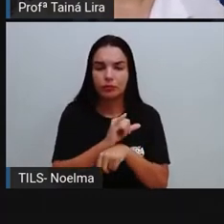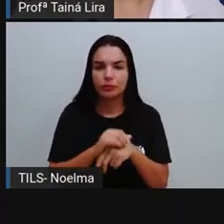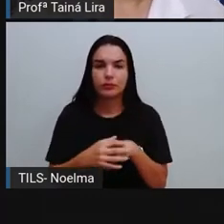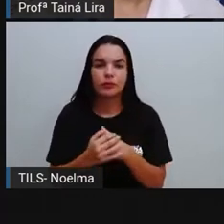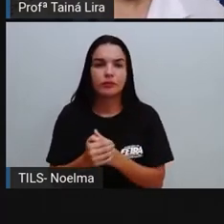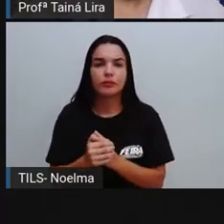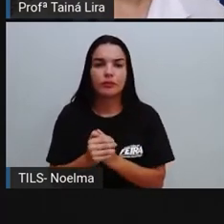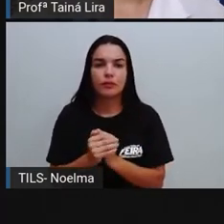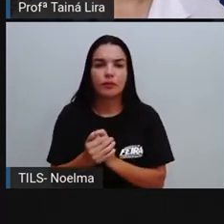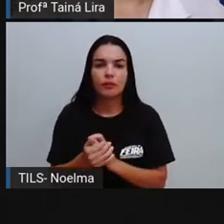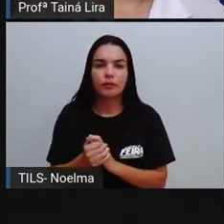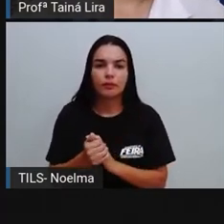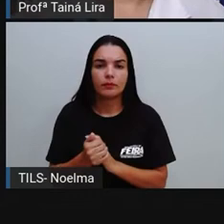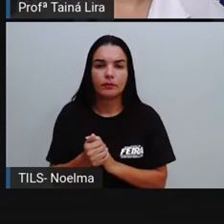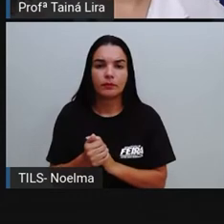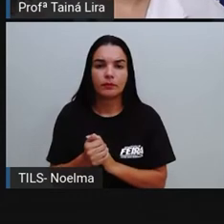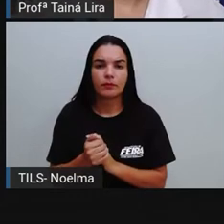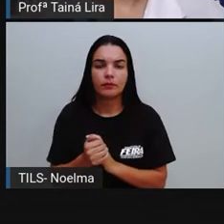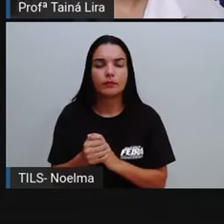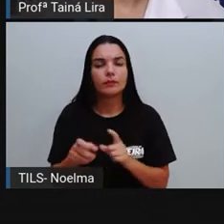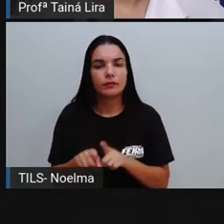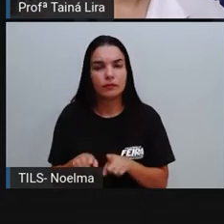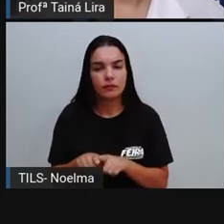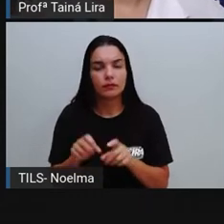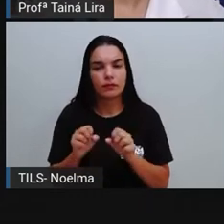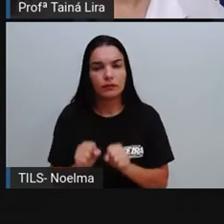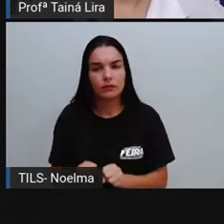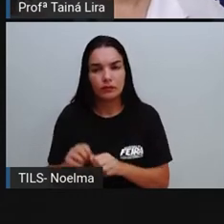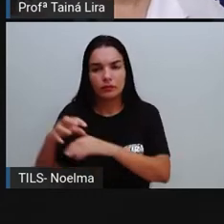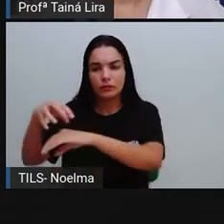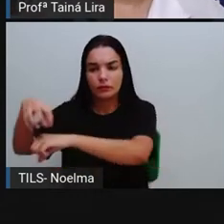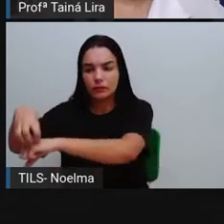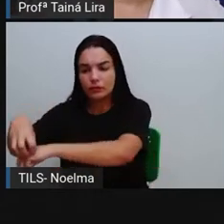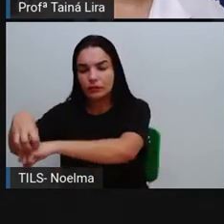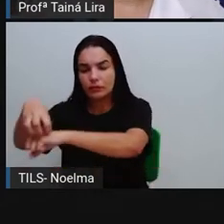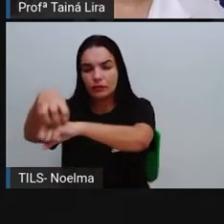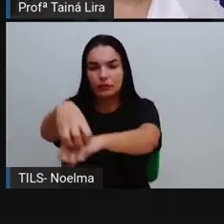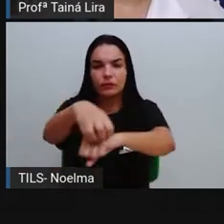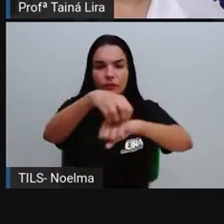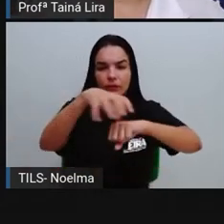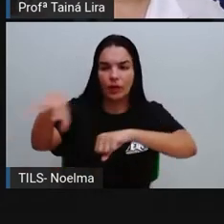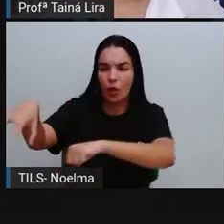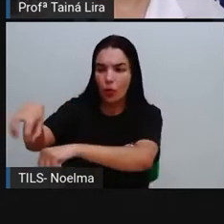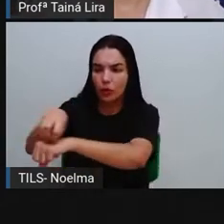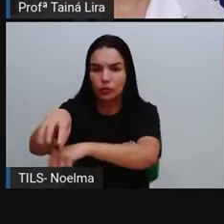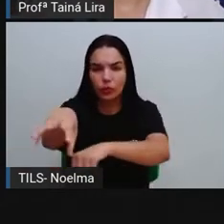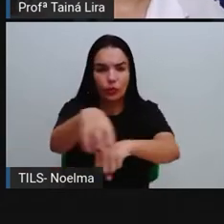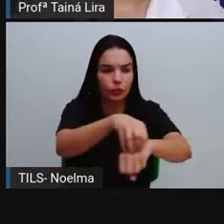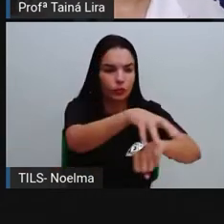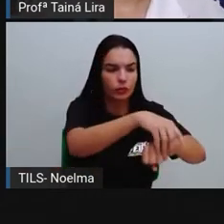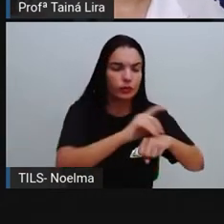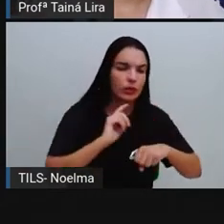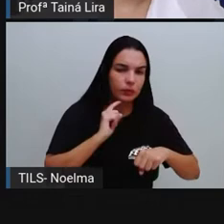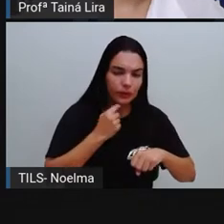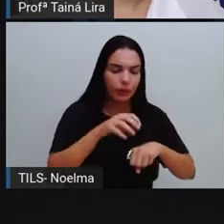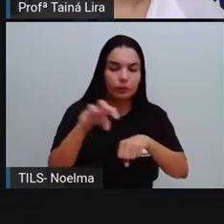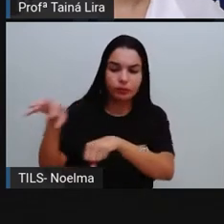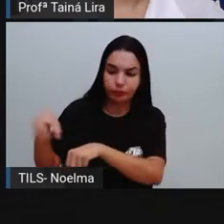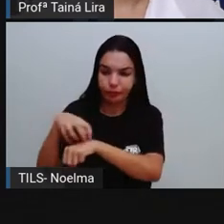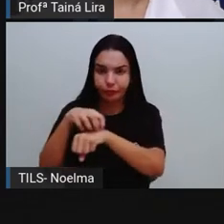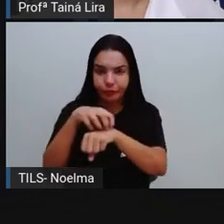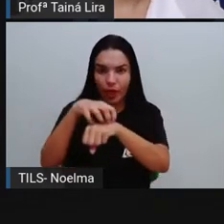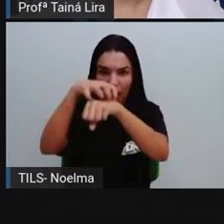Que faz essa coleta, tá? Recebe esse tipo de lixo, tá bom?